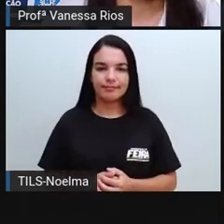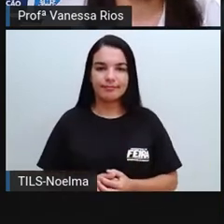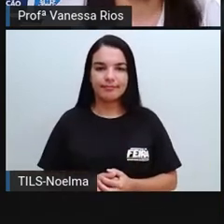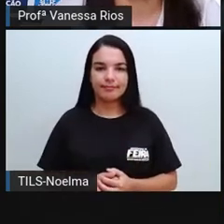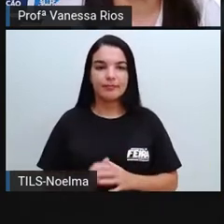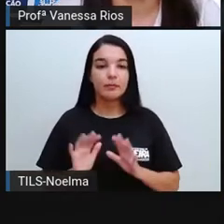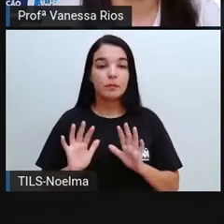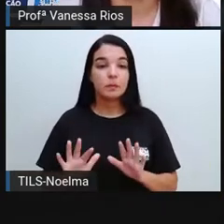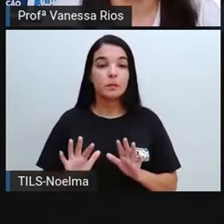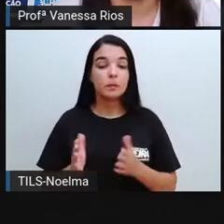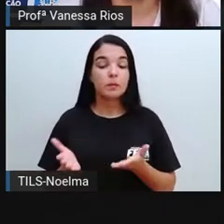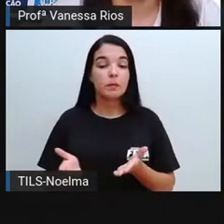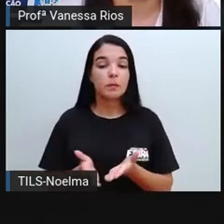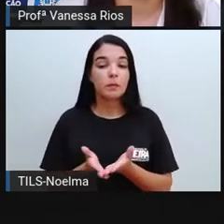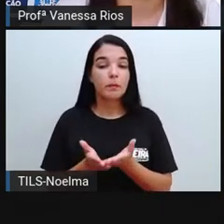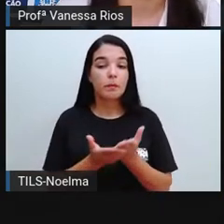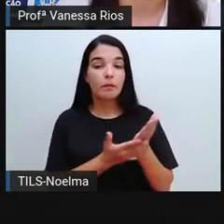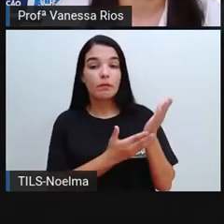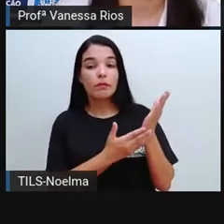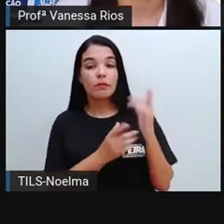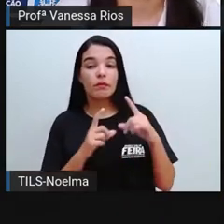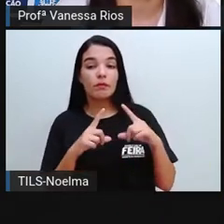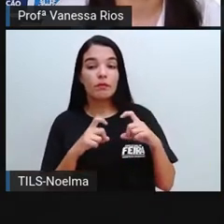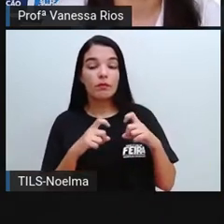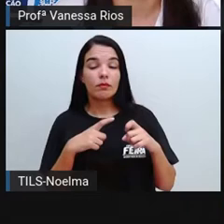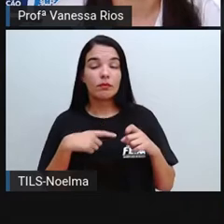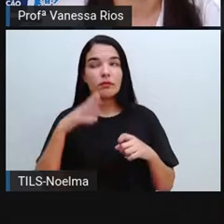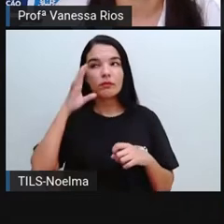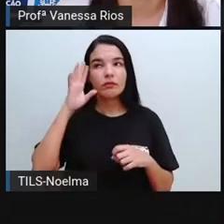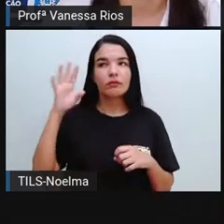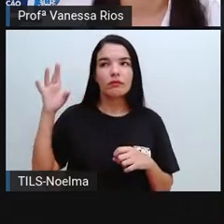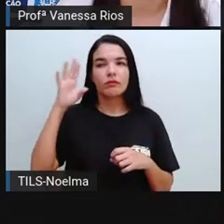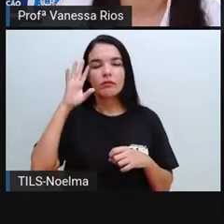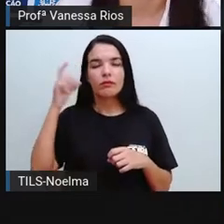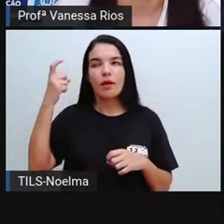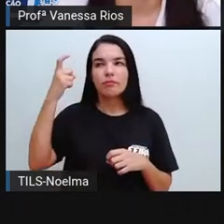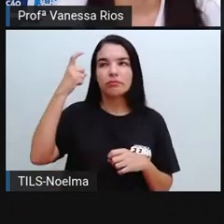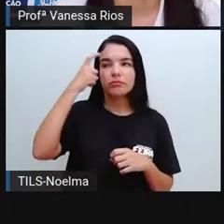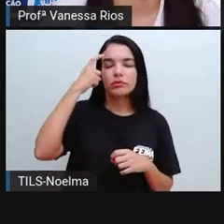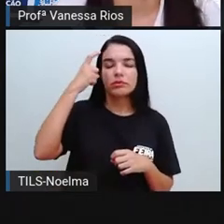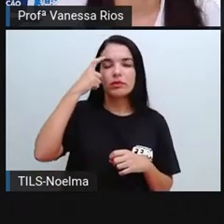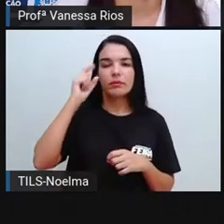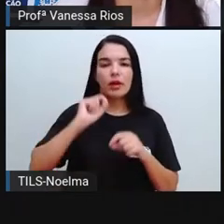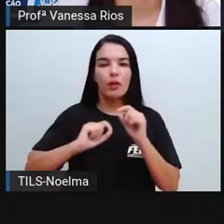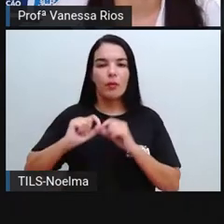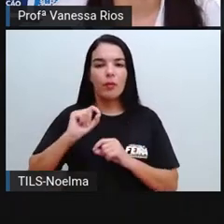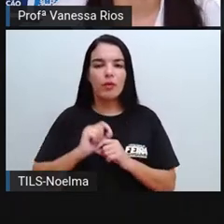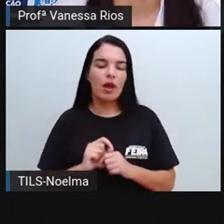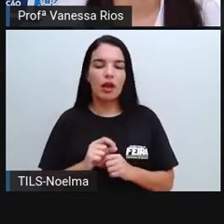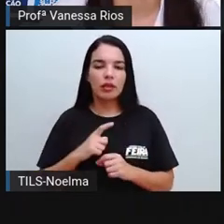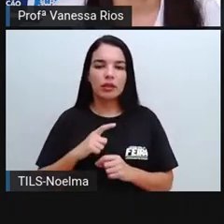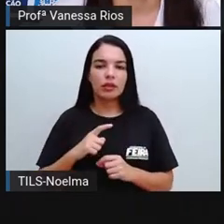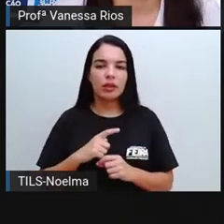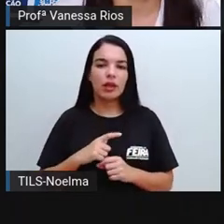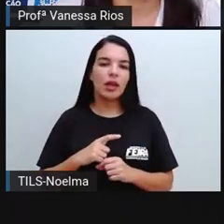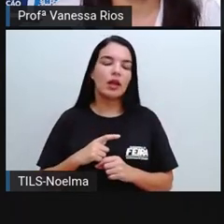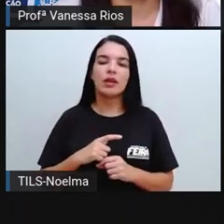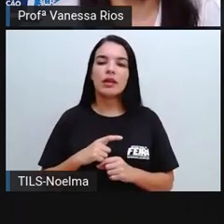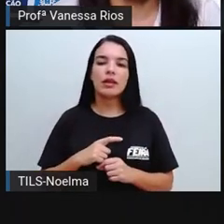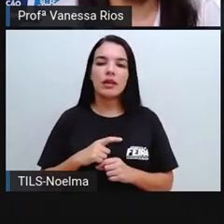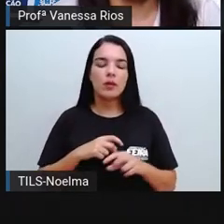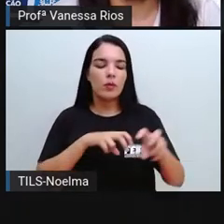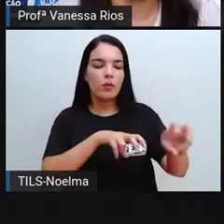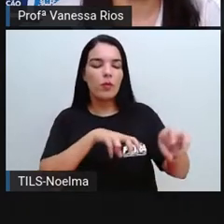Mas quando a PRO traz essa imagem, a gente já faz uma reflexão, um pensamento sobre como são os